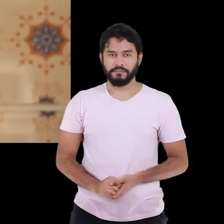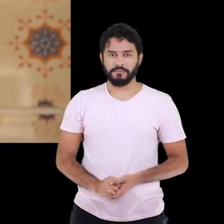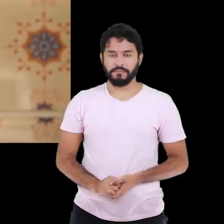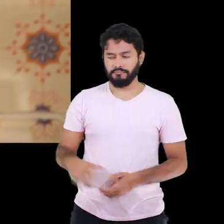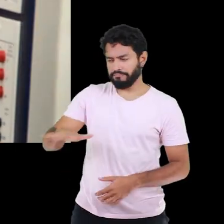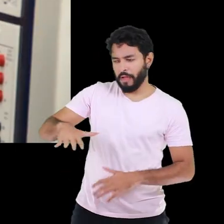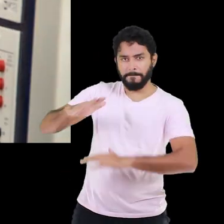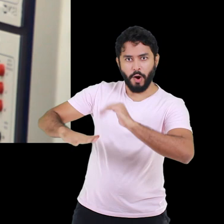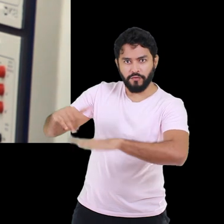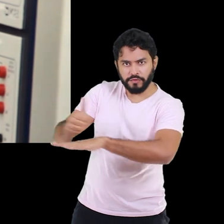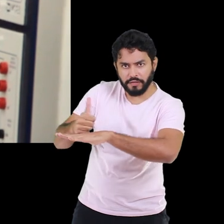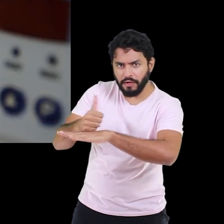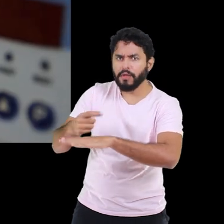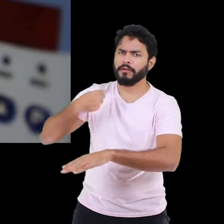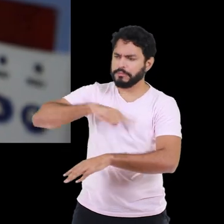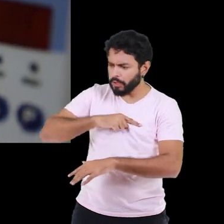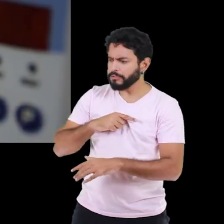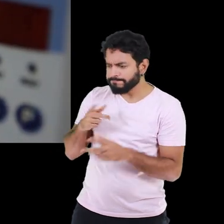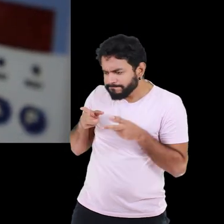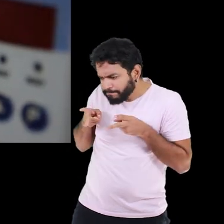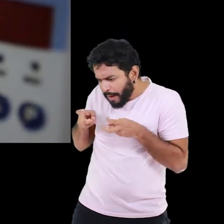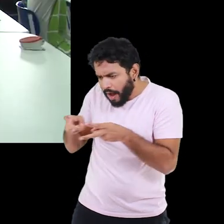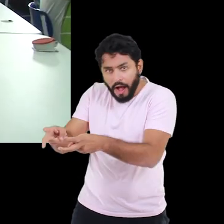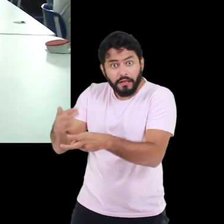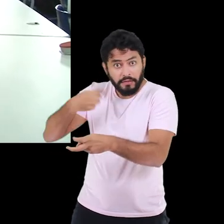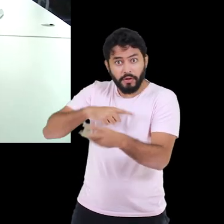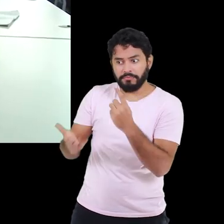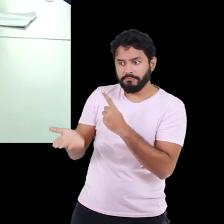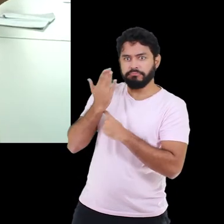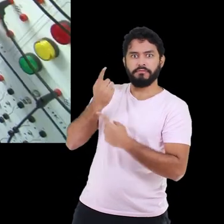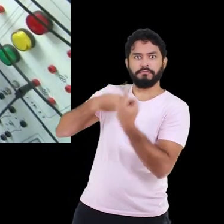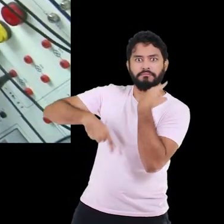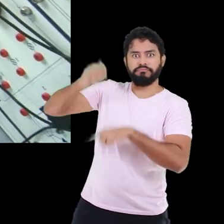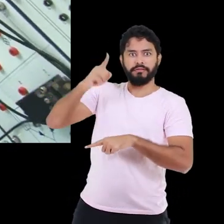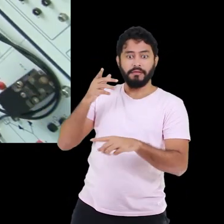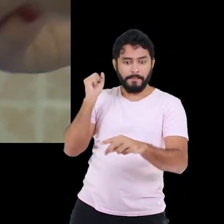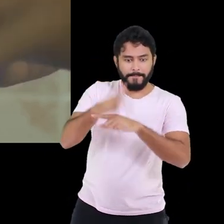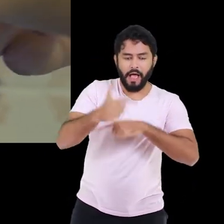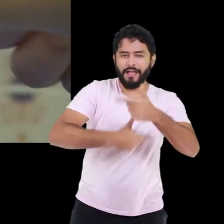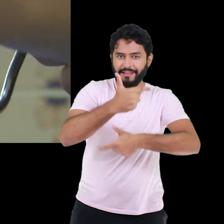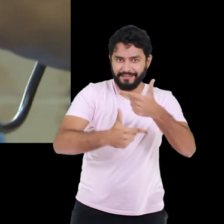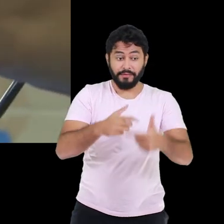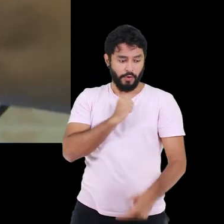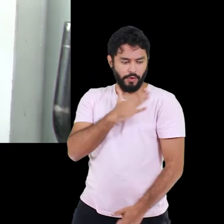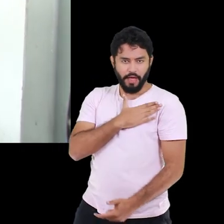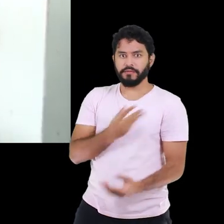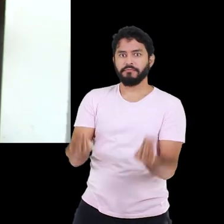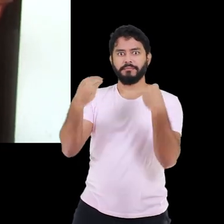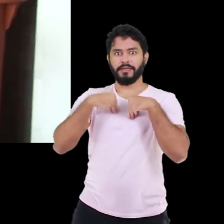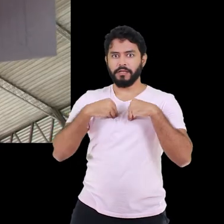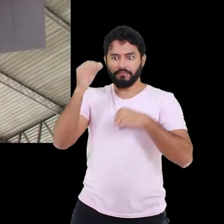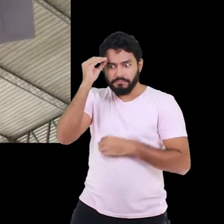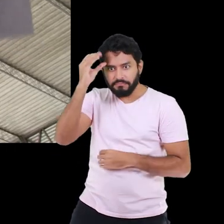A parte profissional dele é muito trabalhada durante o curso e a gente sai realmente preparado para o mercado de trabalho. Através